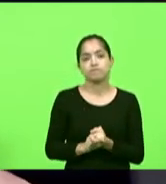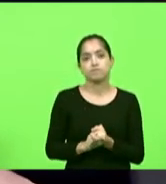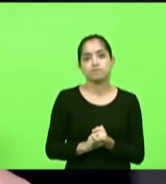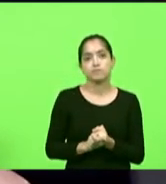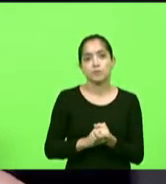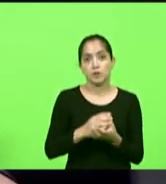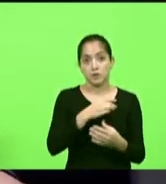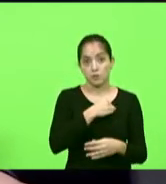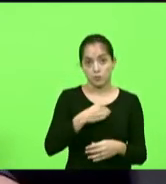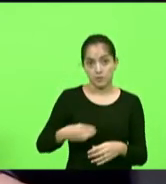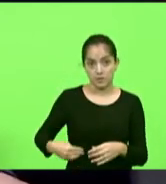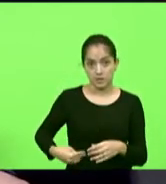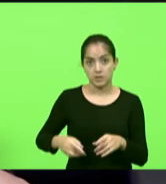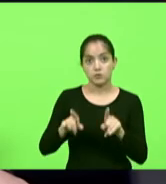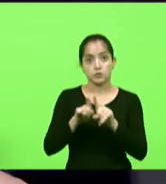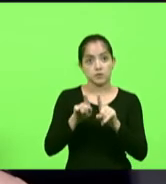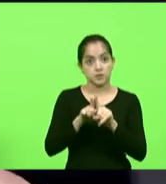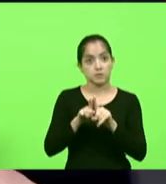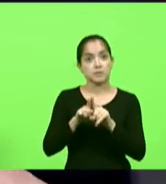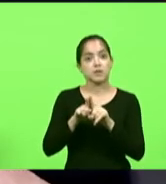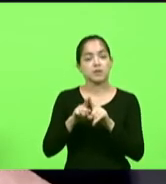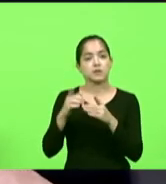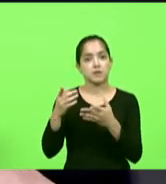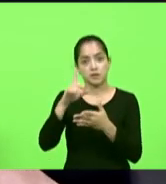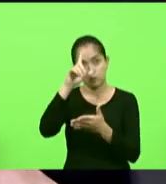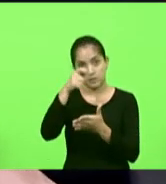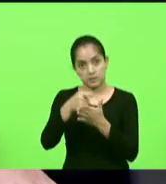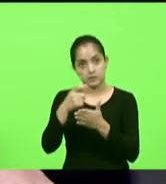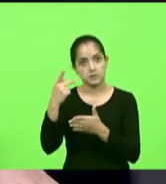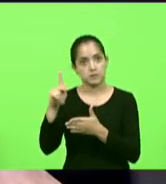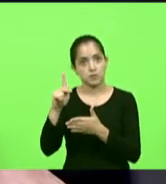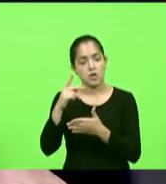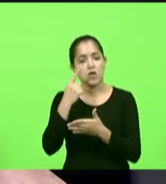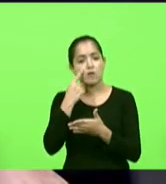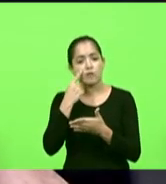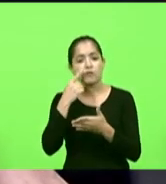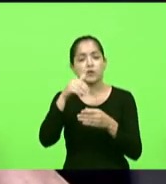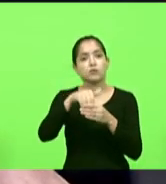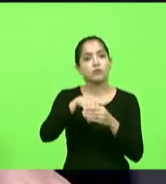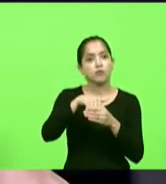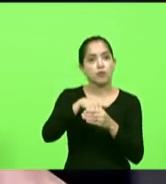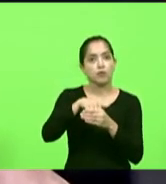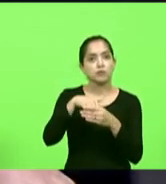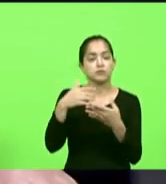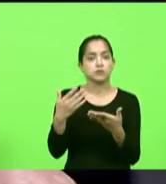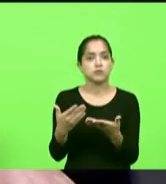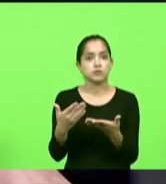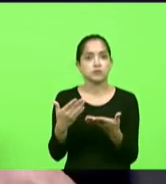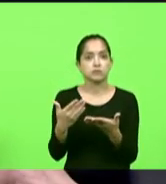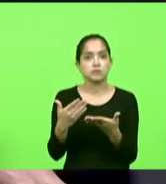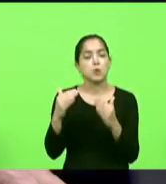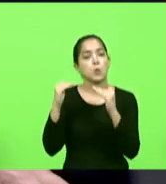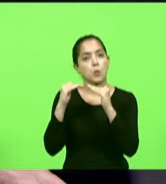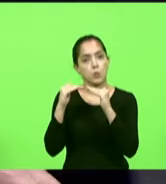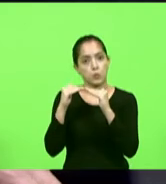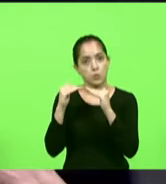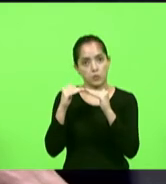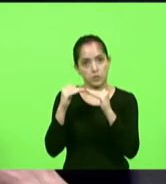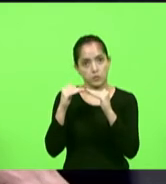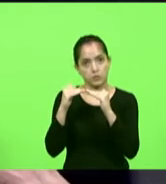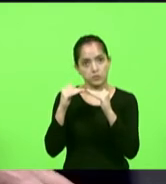ministro Marques também foi muito feliz com a decisão dele eu li o voto e concordo plenamente